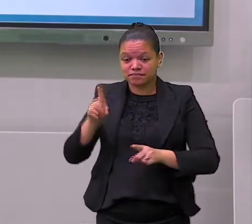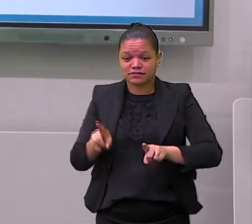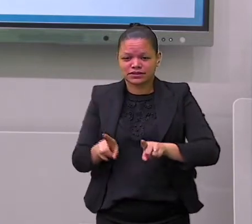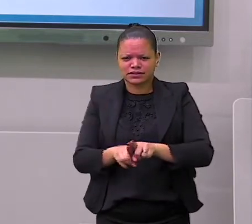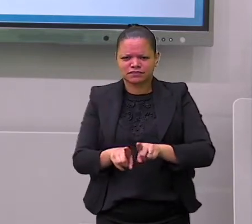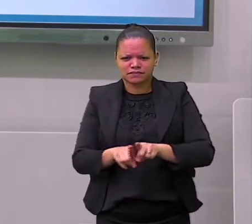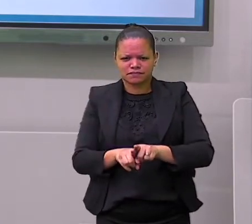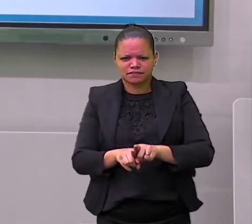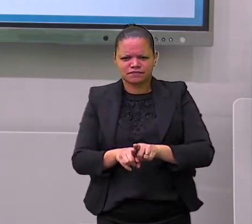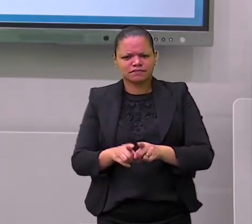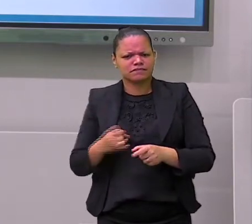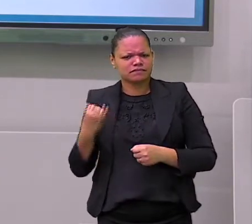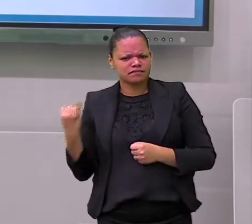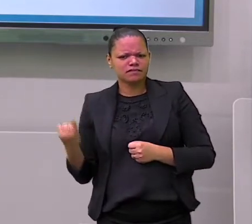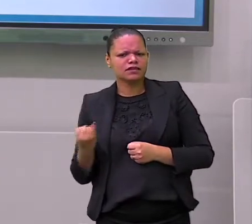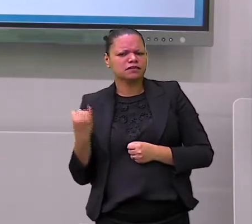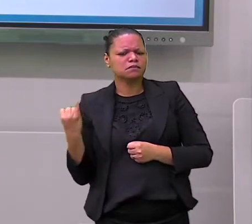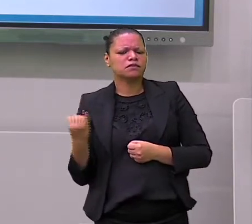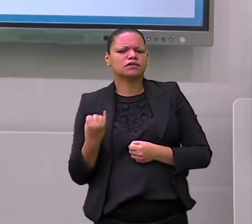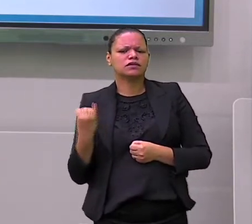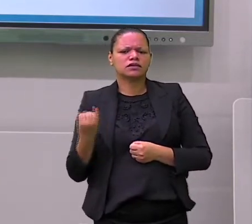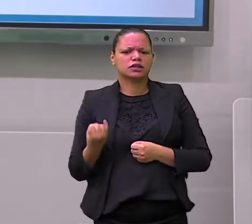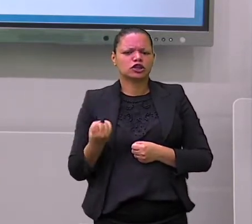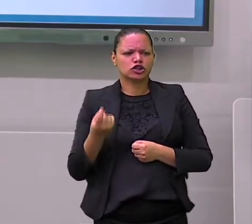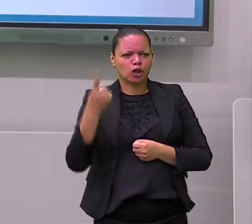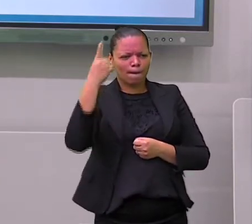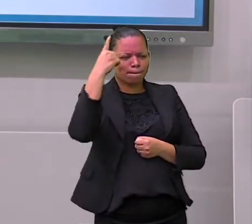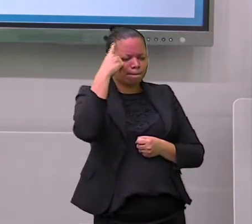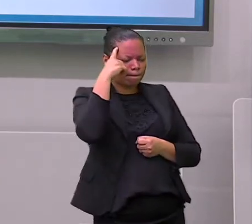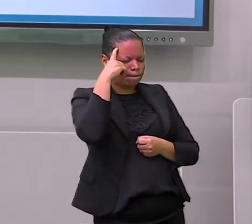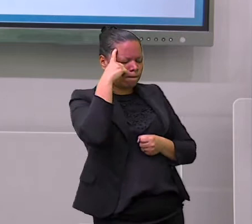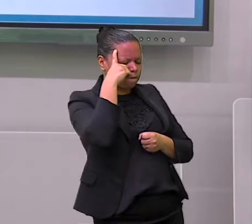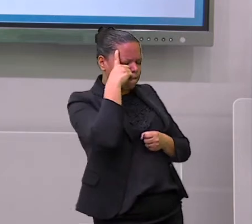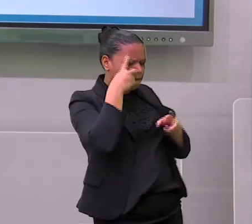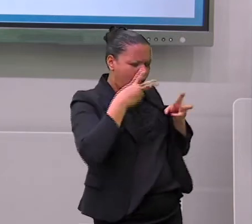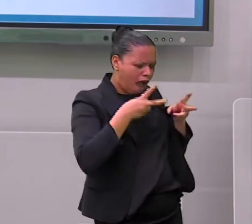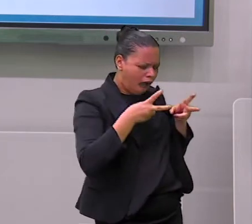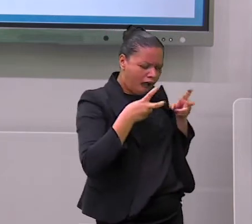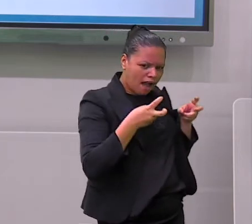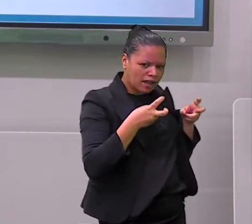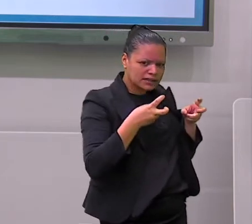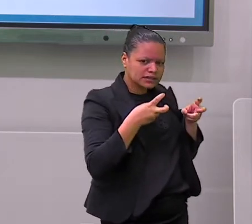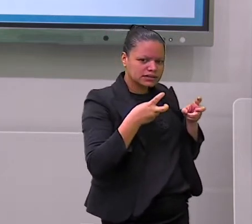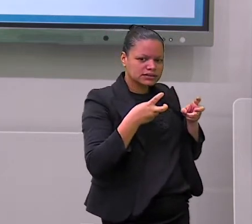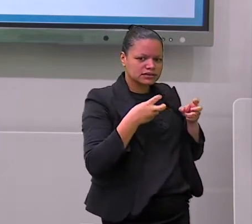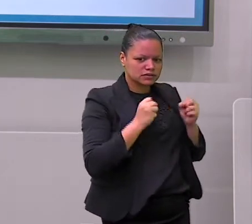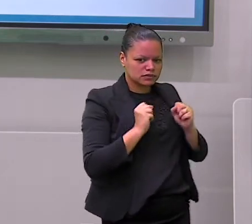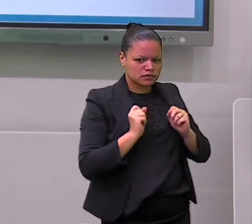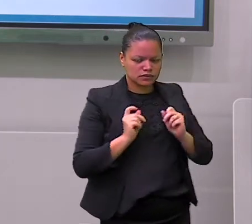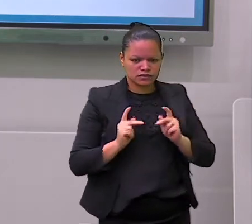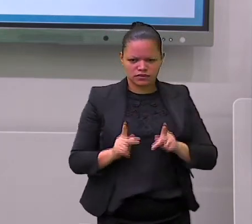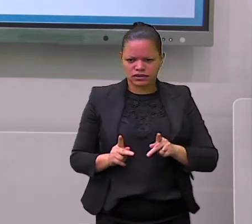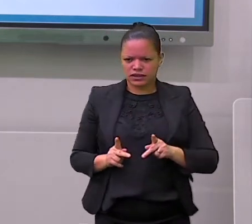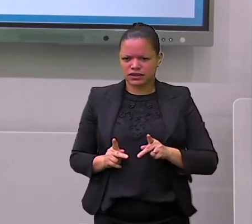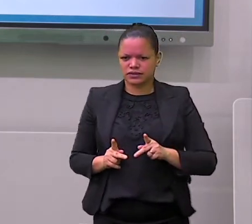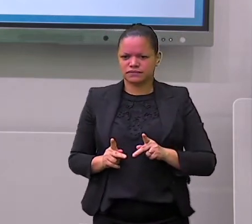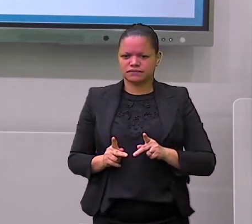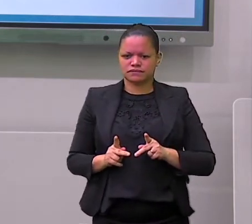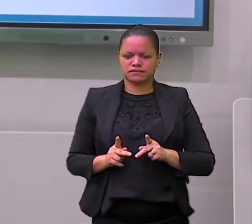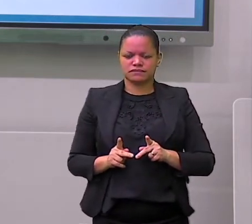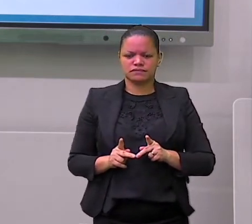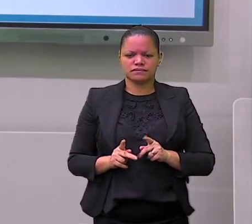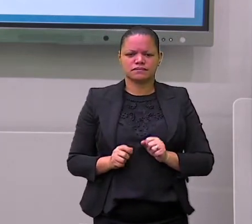responsabilidade sua. Sim, você tem que estar atento. O aprendizado é seu. Então,